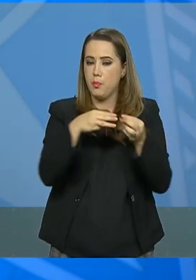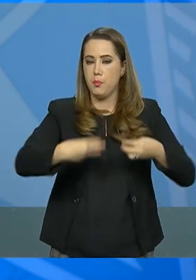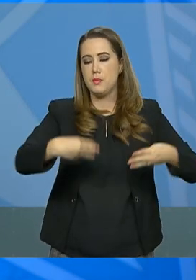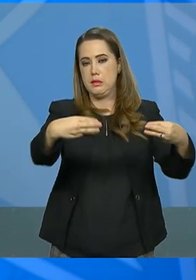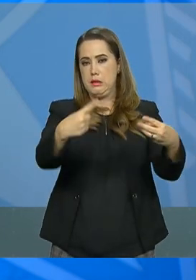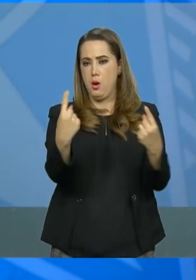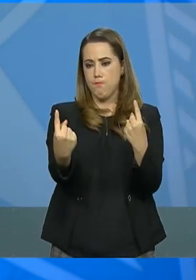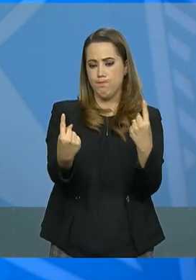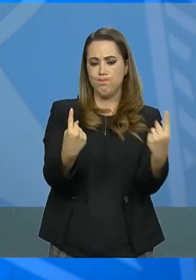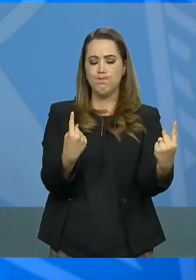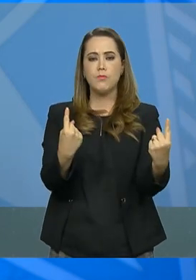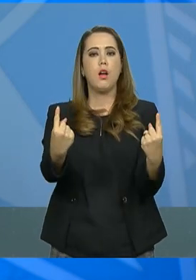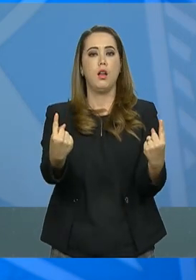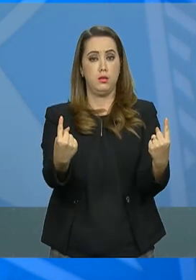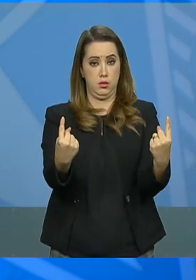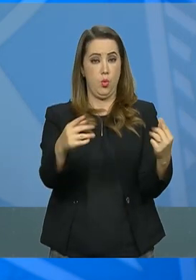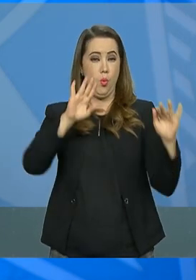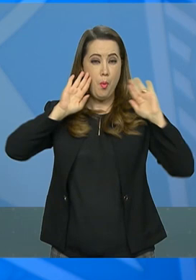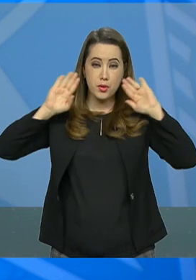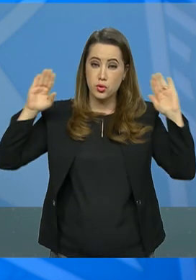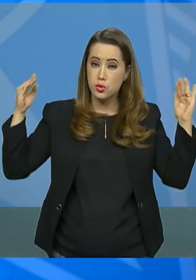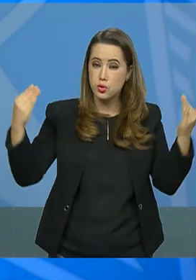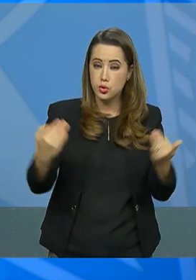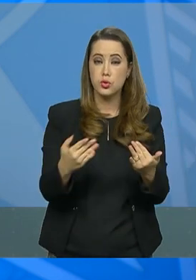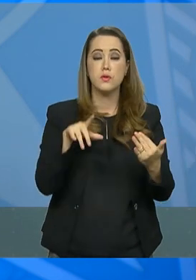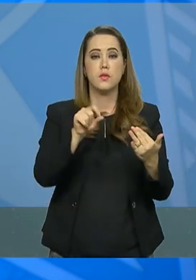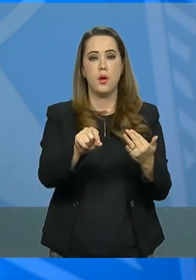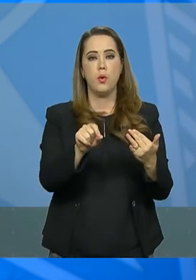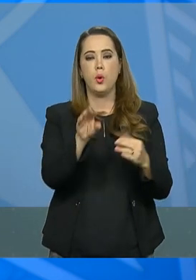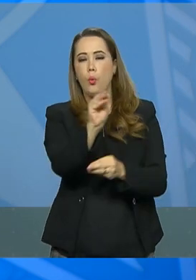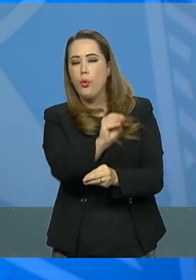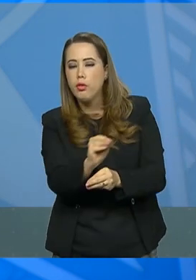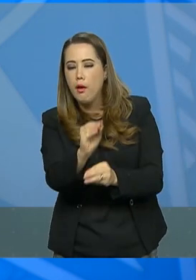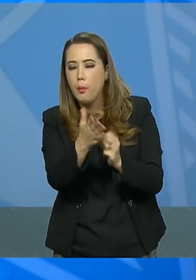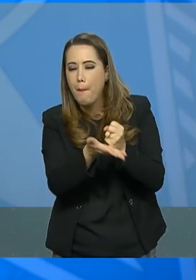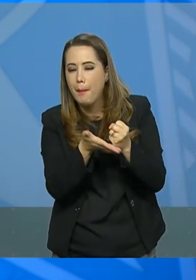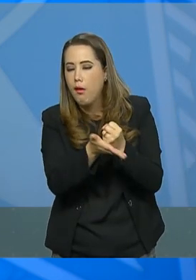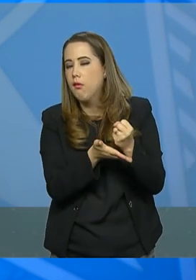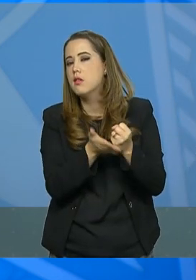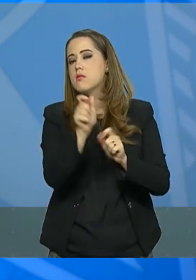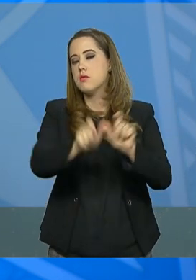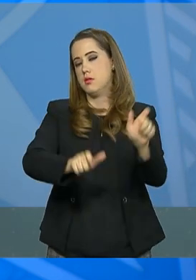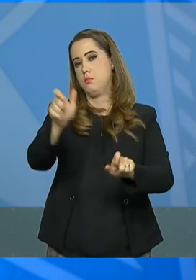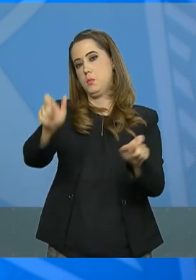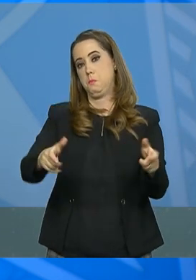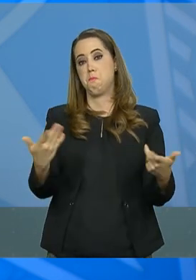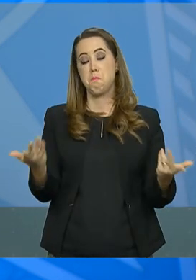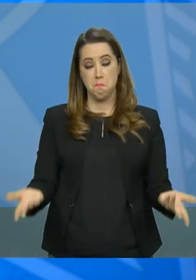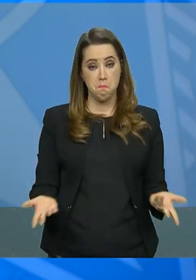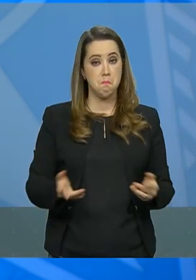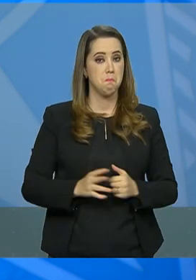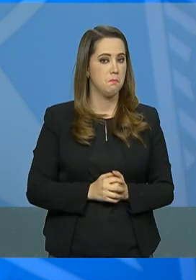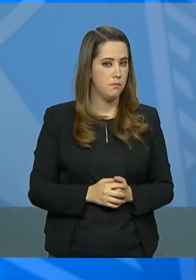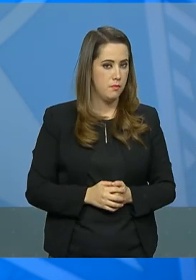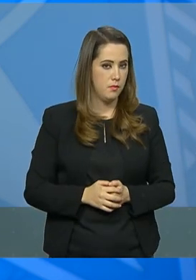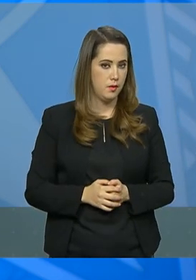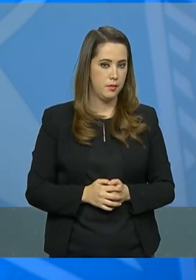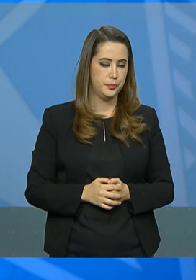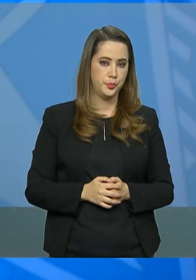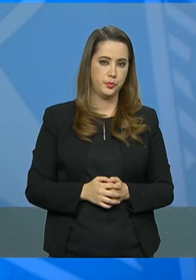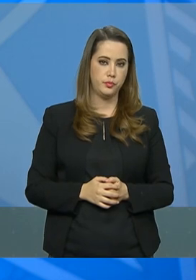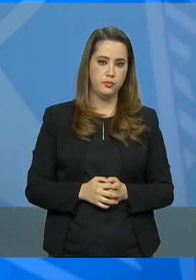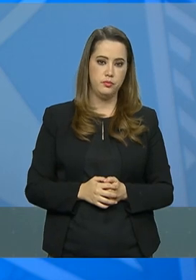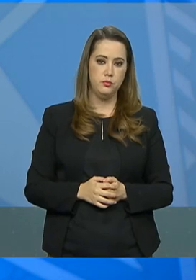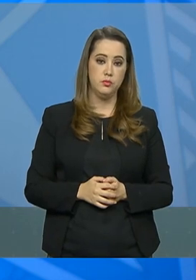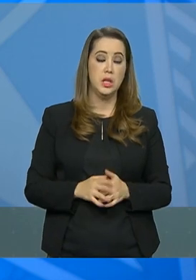ênfase na atenção primária da população. Em relação ao movimento